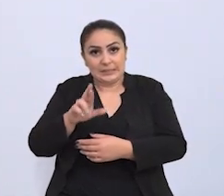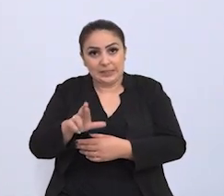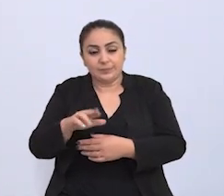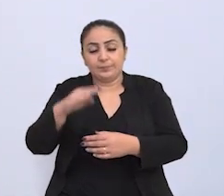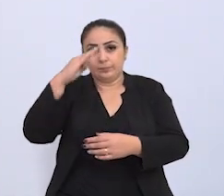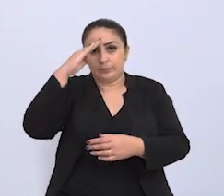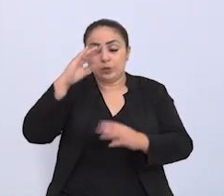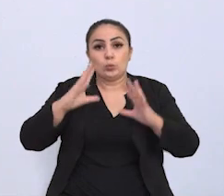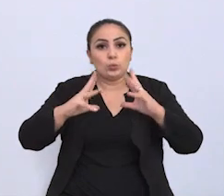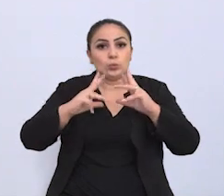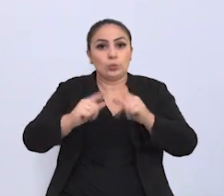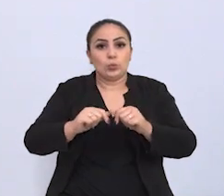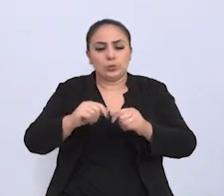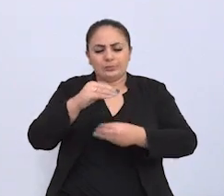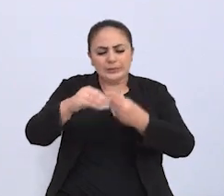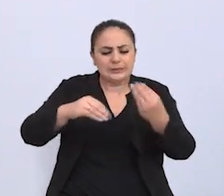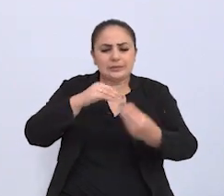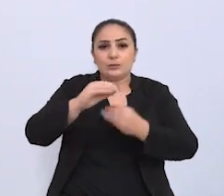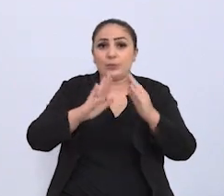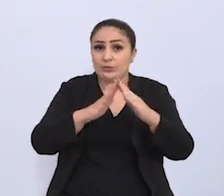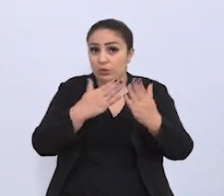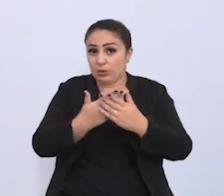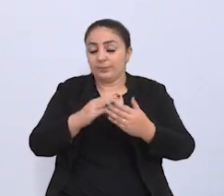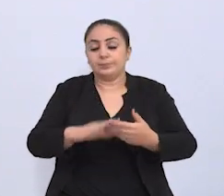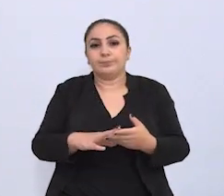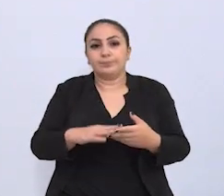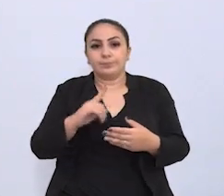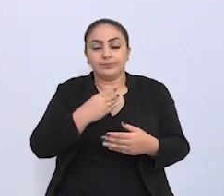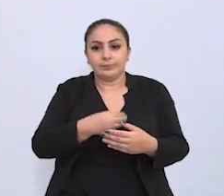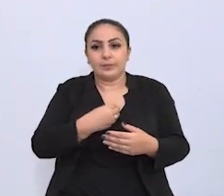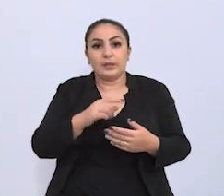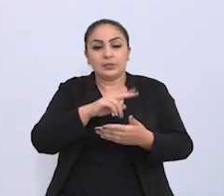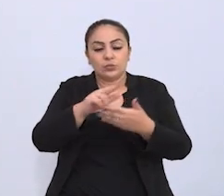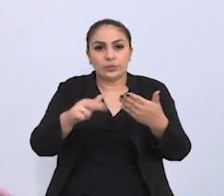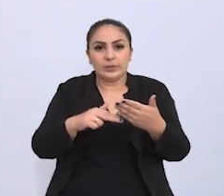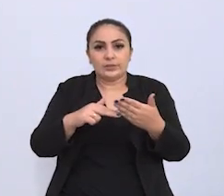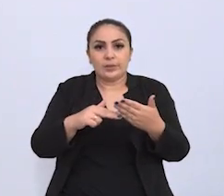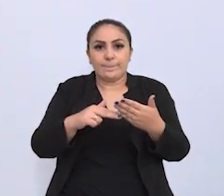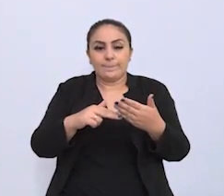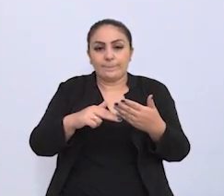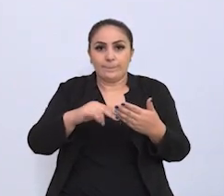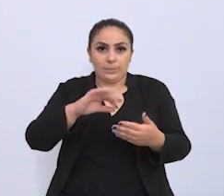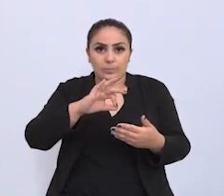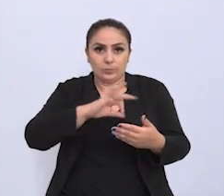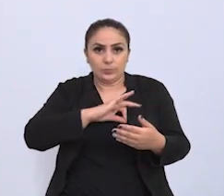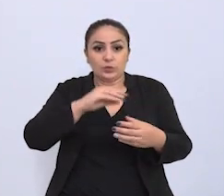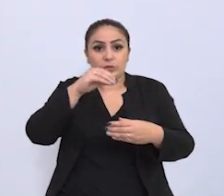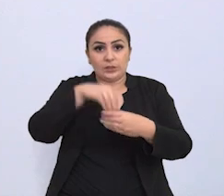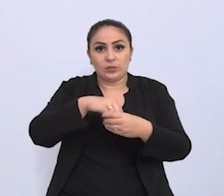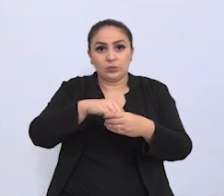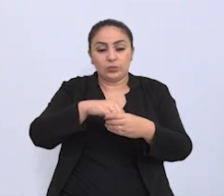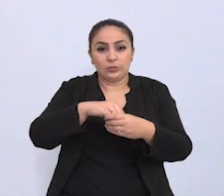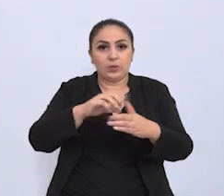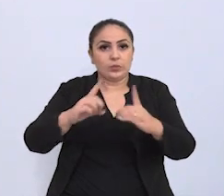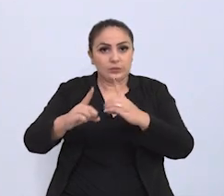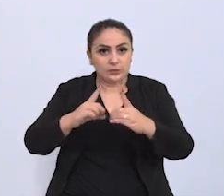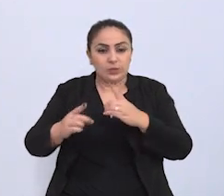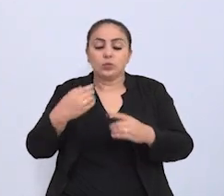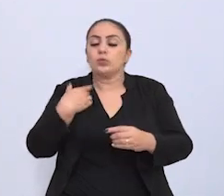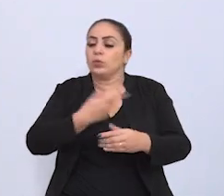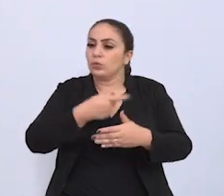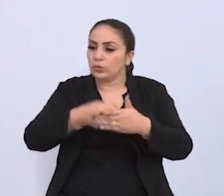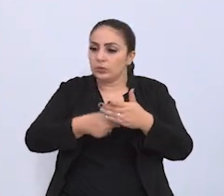ela é mista uma escola mista onde existem militares também dentro da diretoria